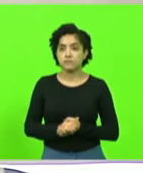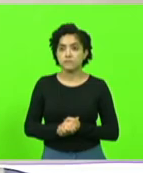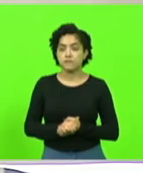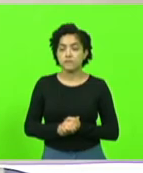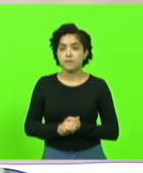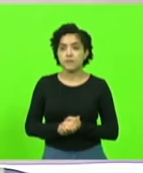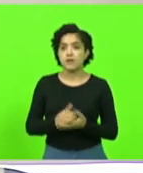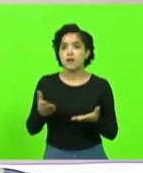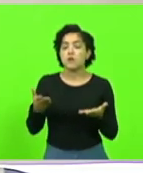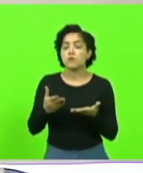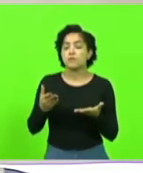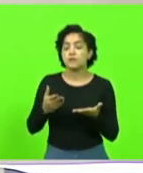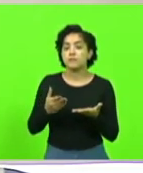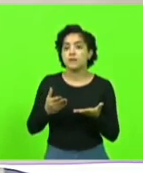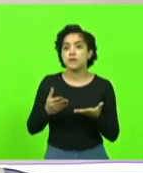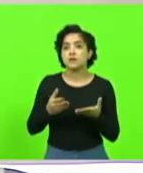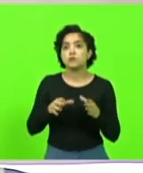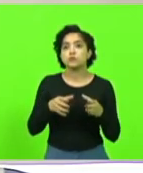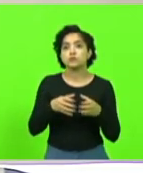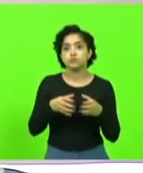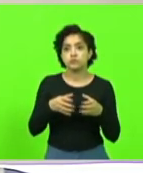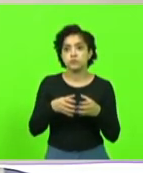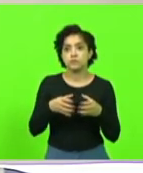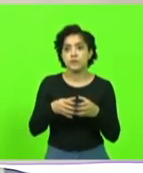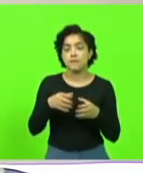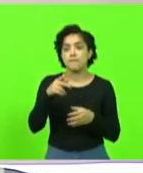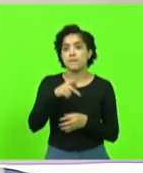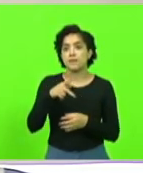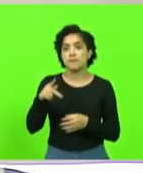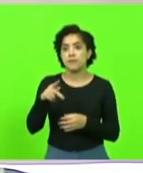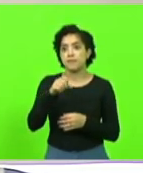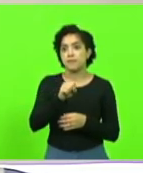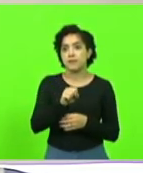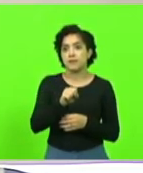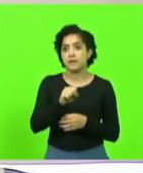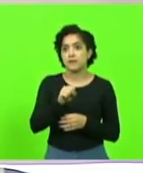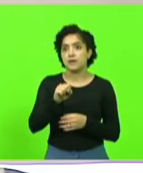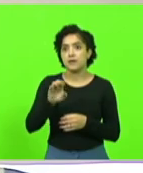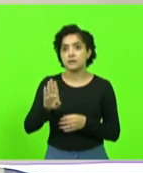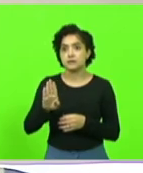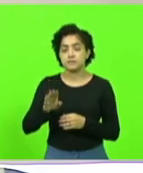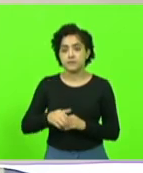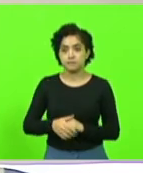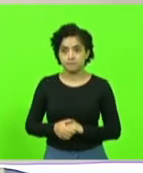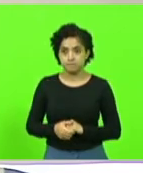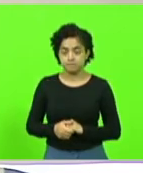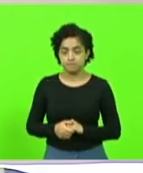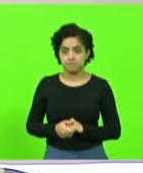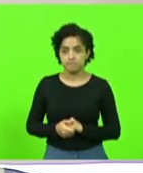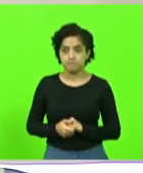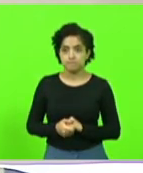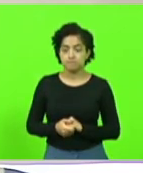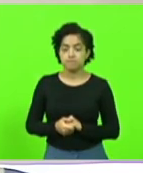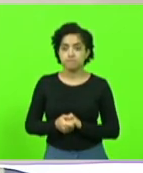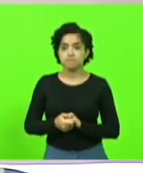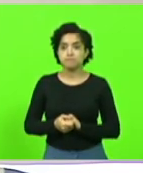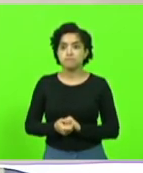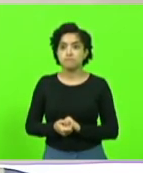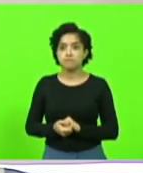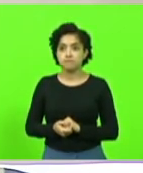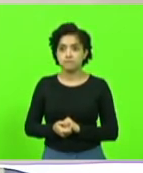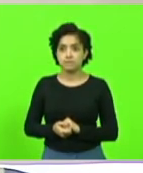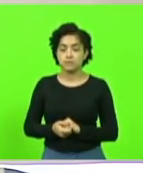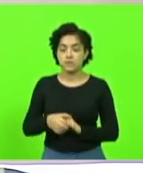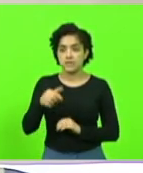E o primeiro bloco do dia é o PPPSB, por